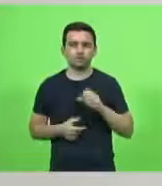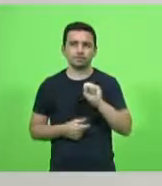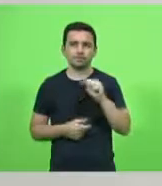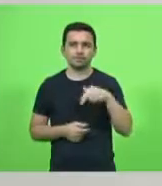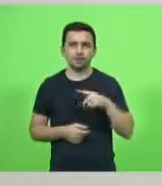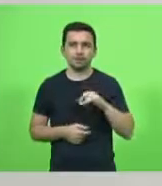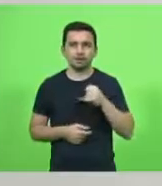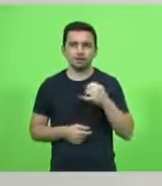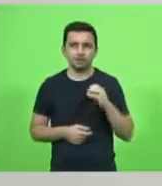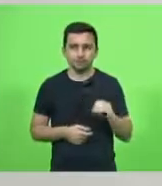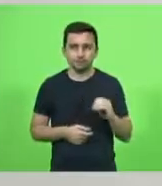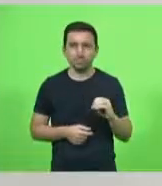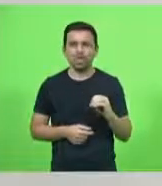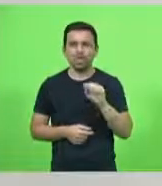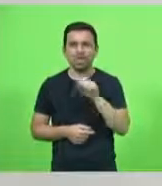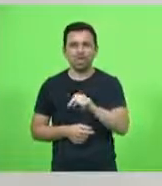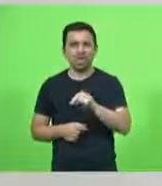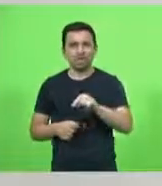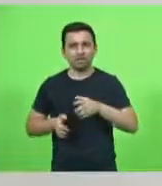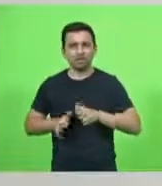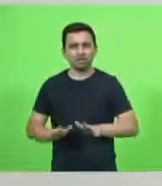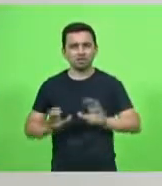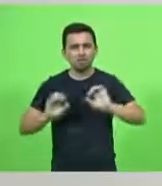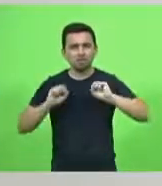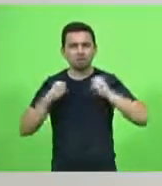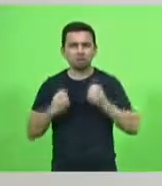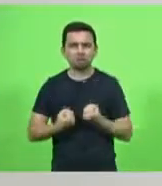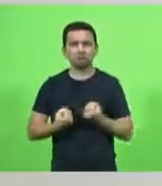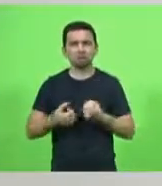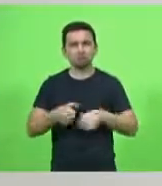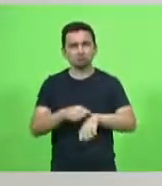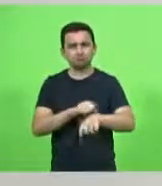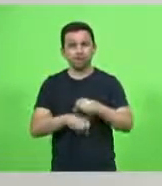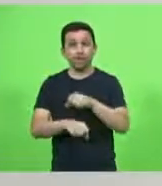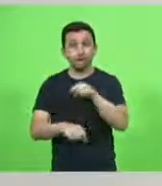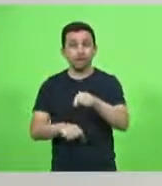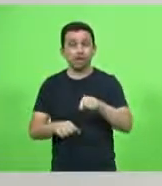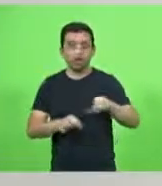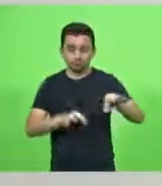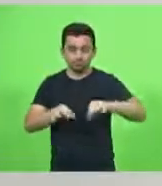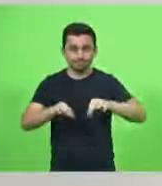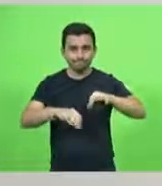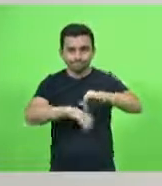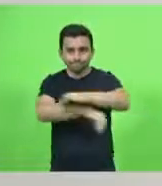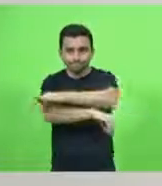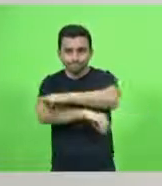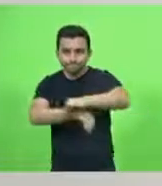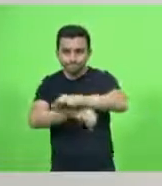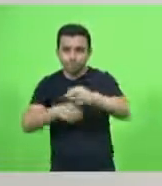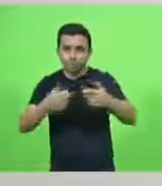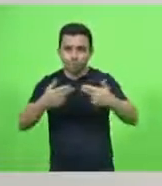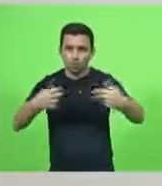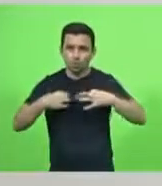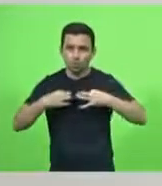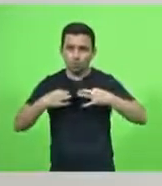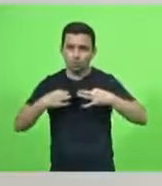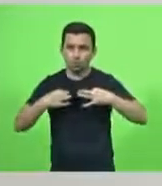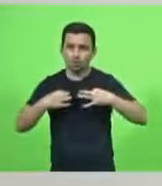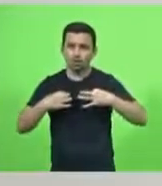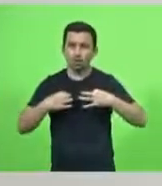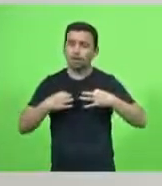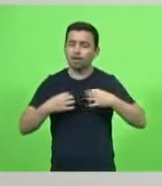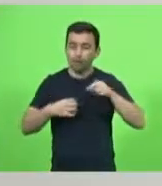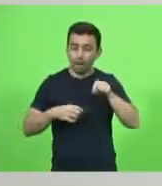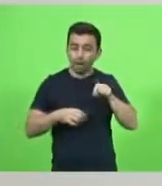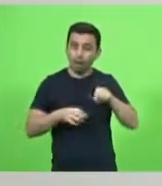ela debutou. Ela era extraordinária, ela era estilista e ela fazia os vestidos das colegas para